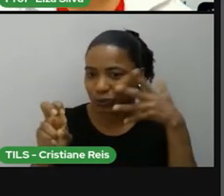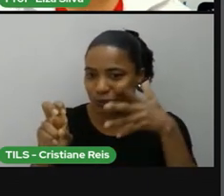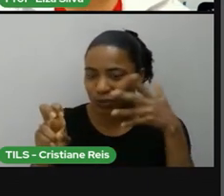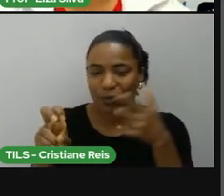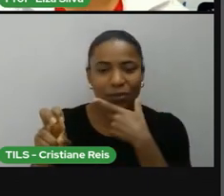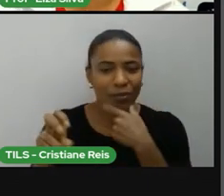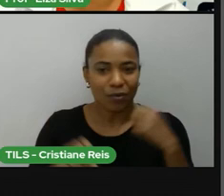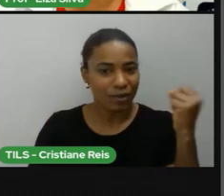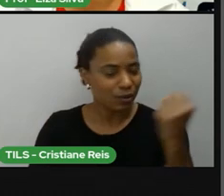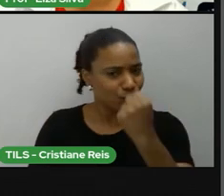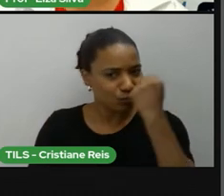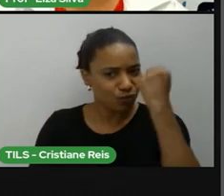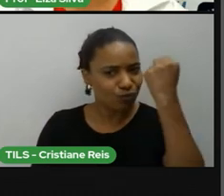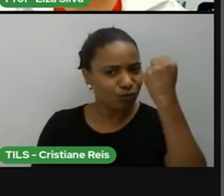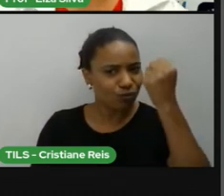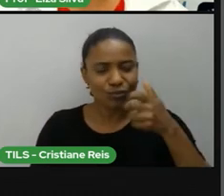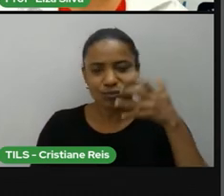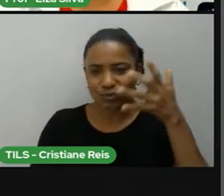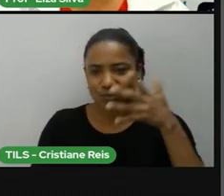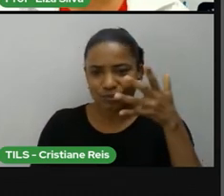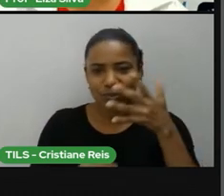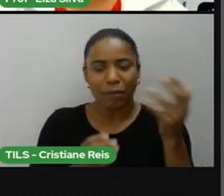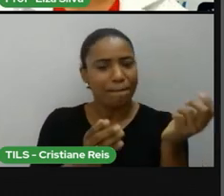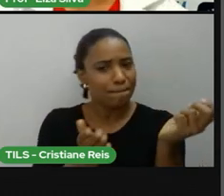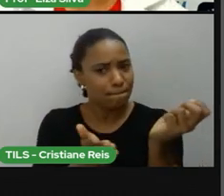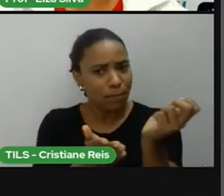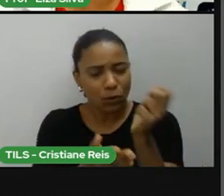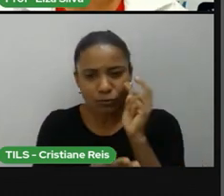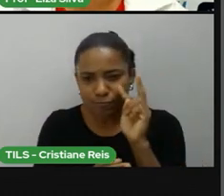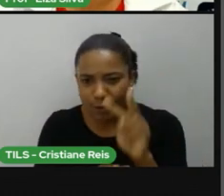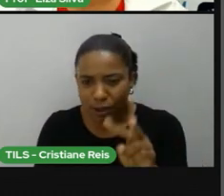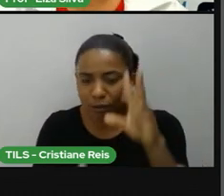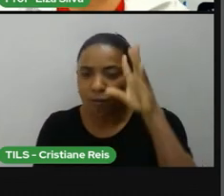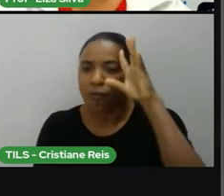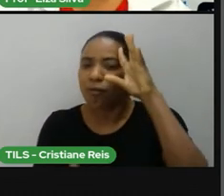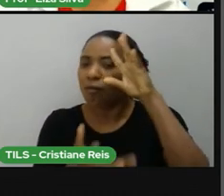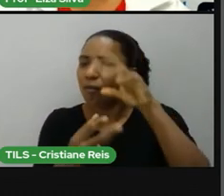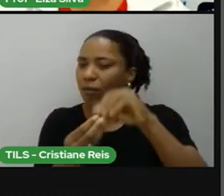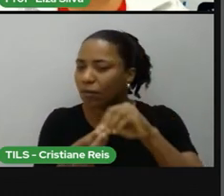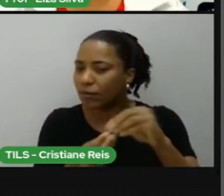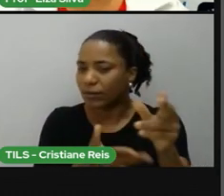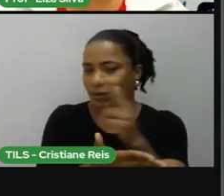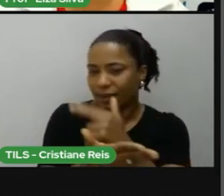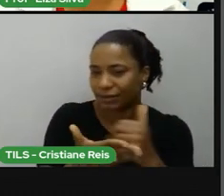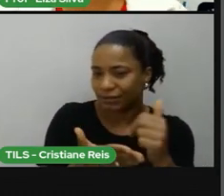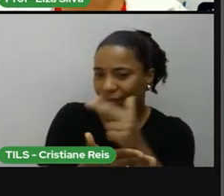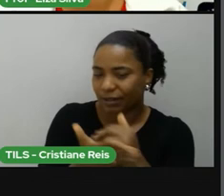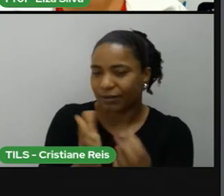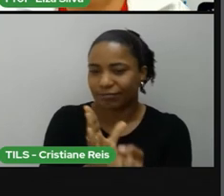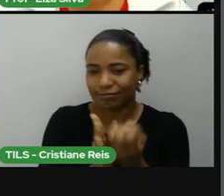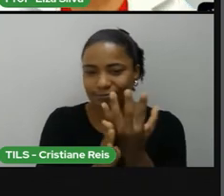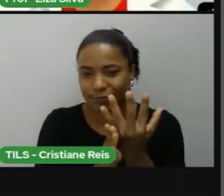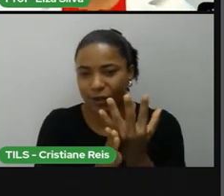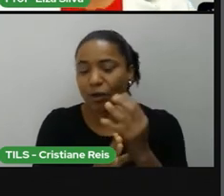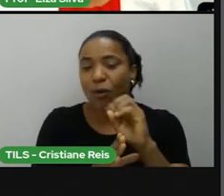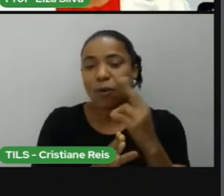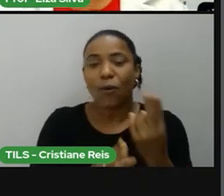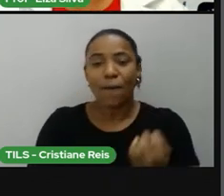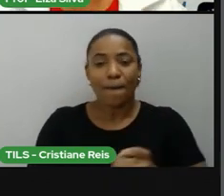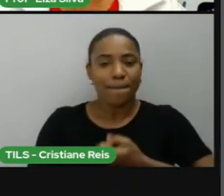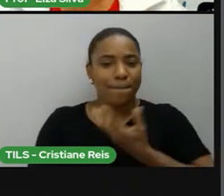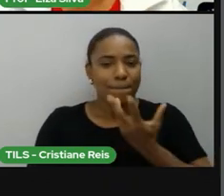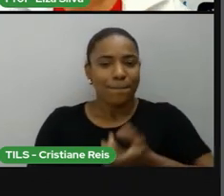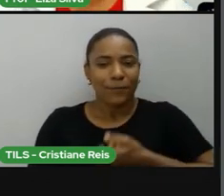Martin Luther King e crie um desenho ou um poema ou qualquer outra representação que você